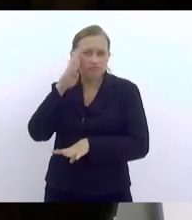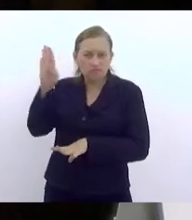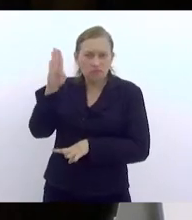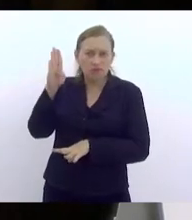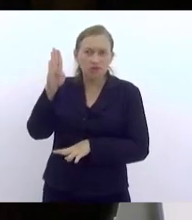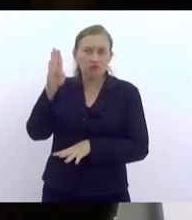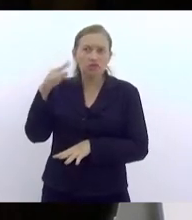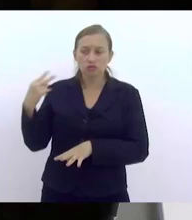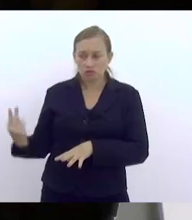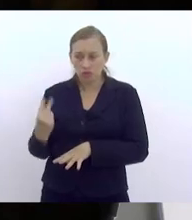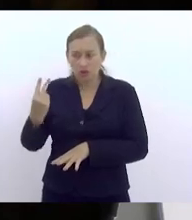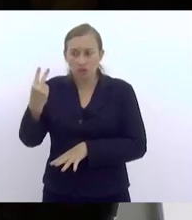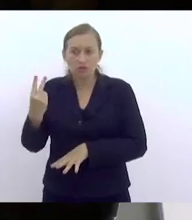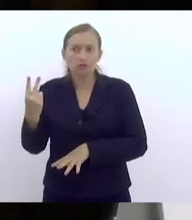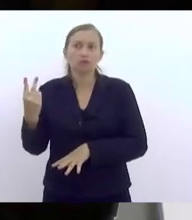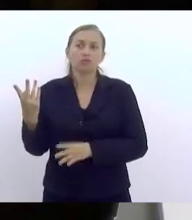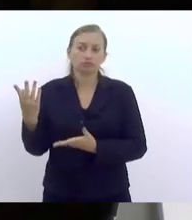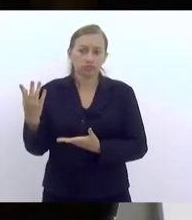difícil,